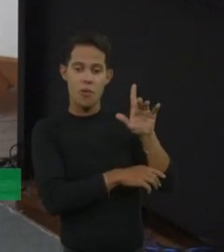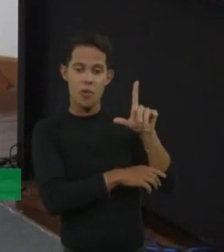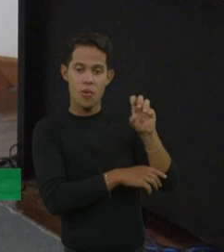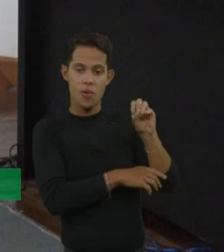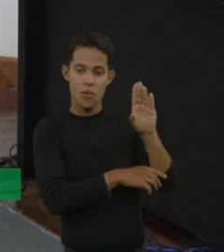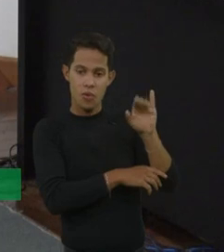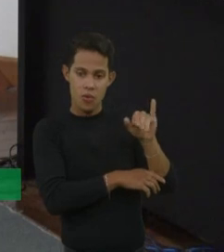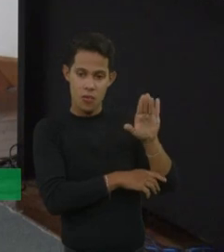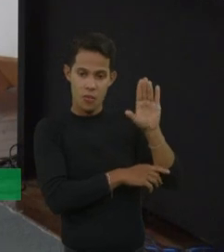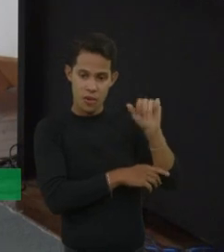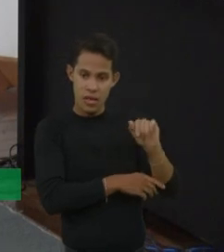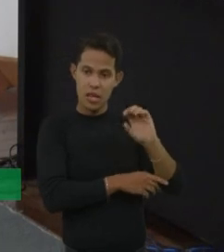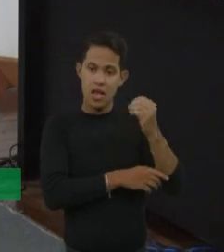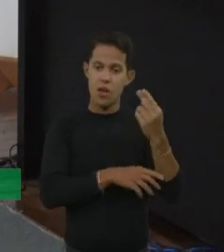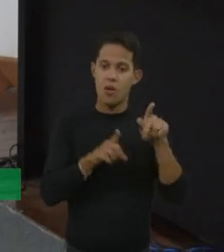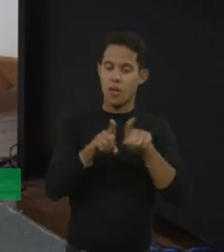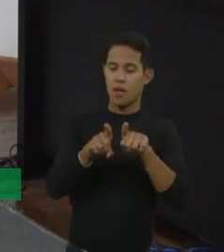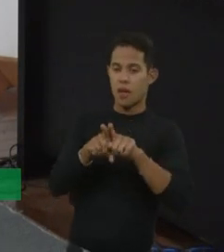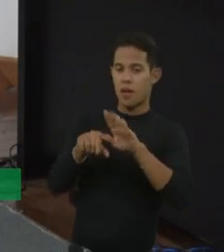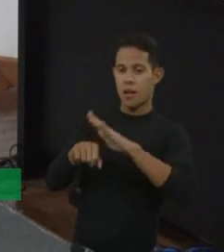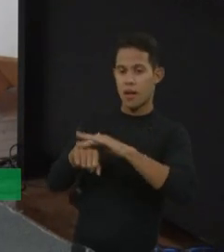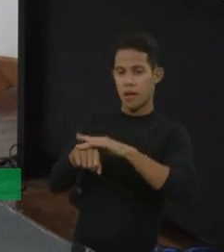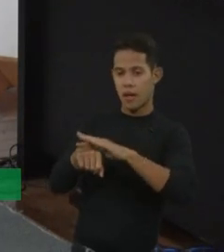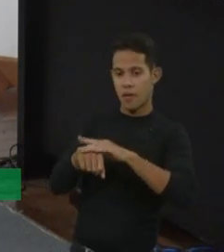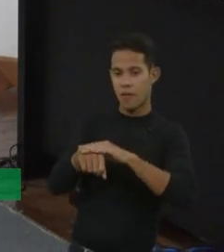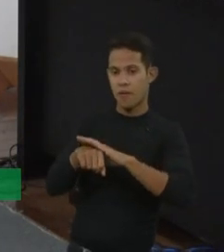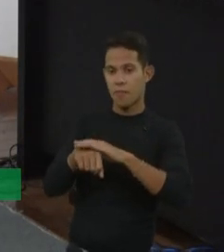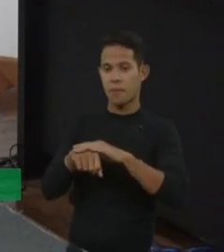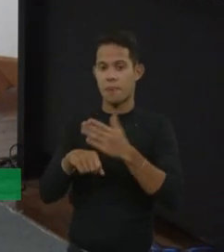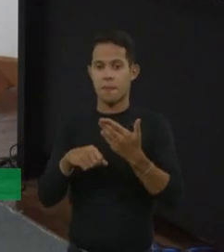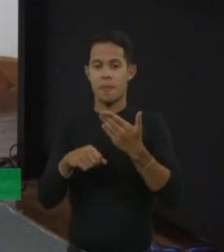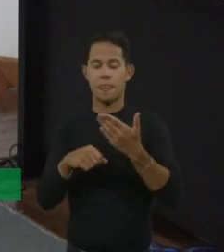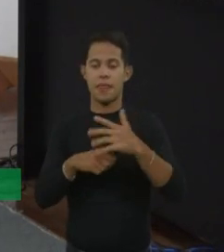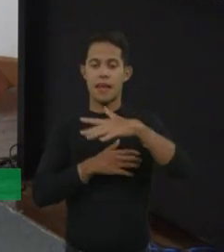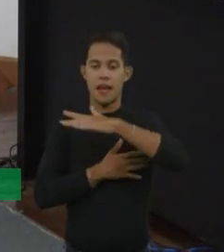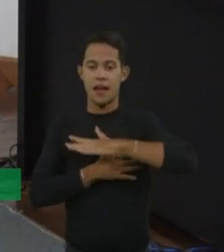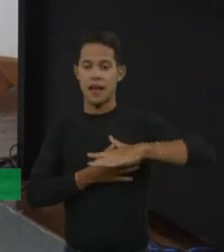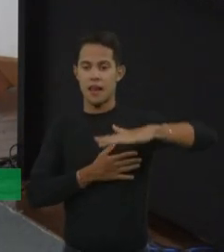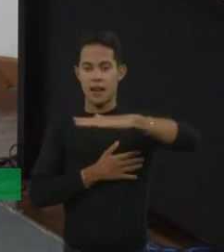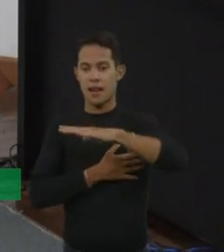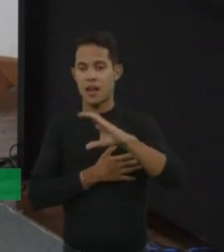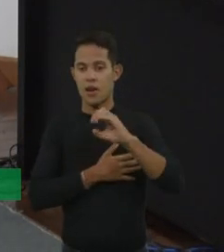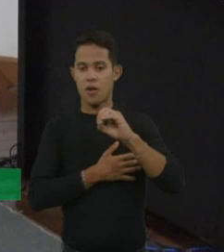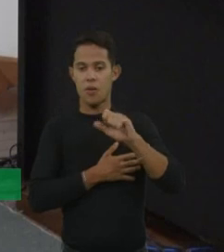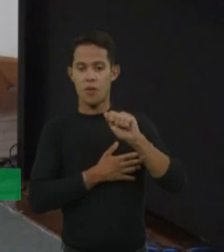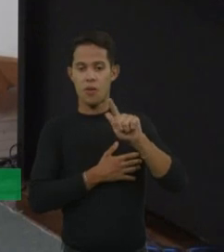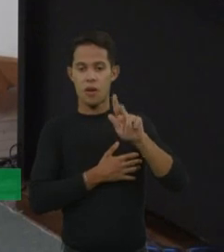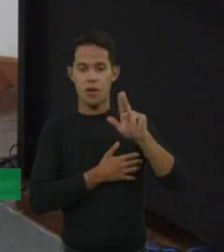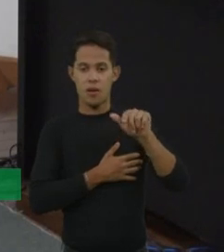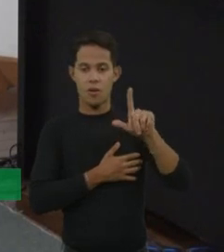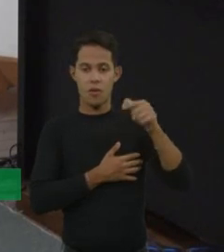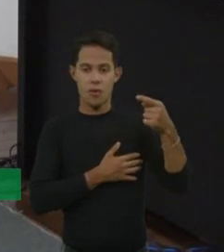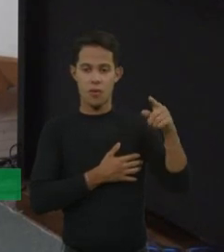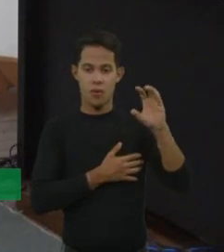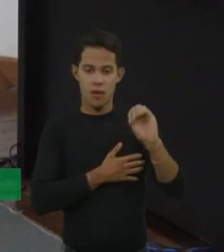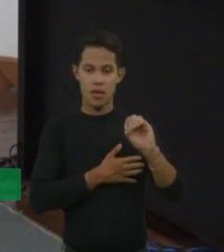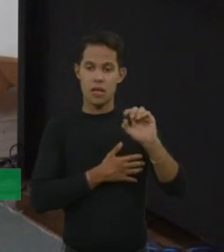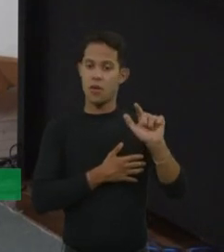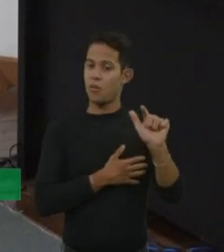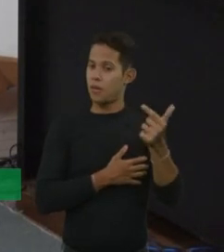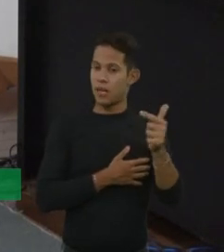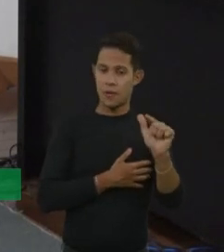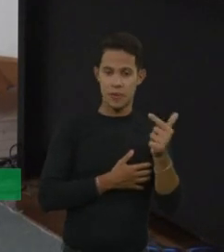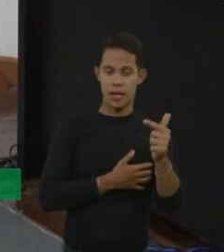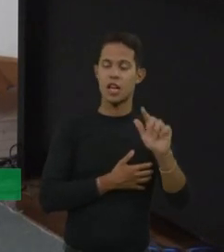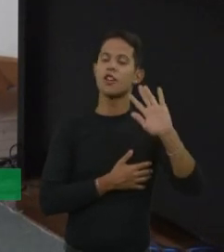caso da doença ou traço falciforme. Da parte de coagulação também não tem. Até já se